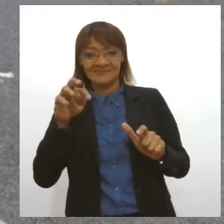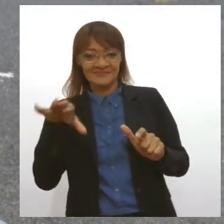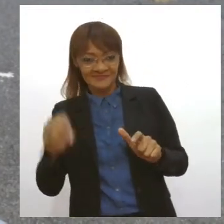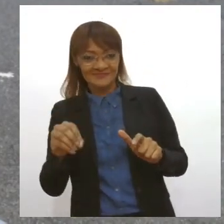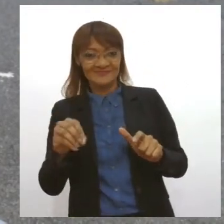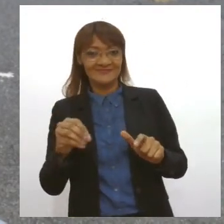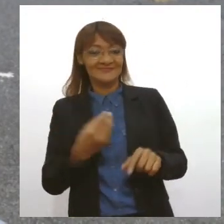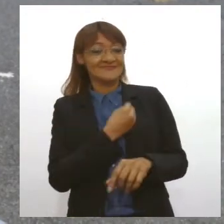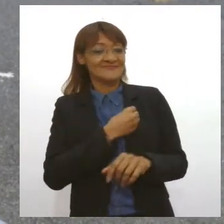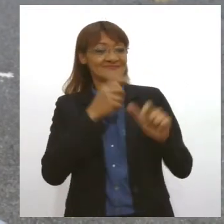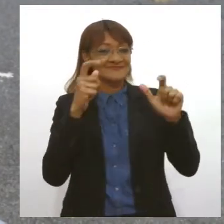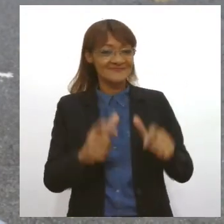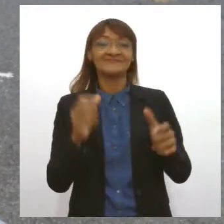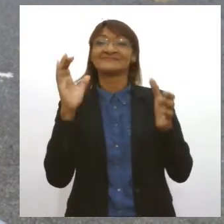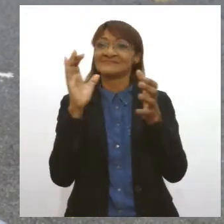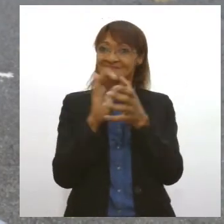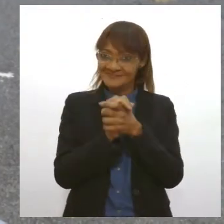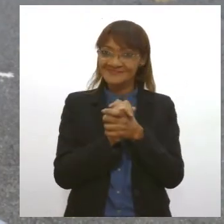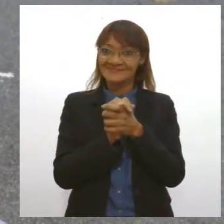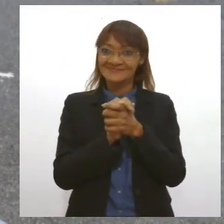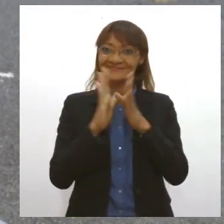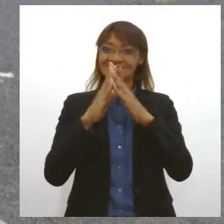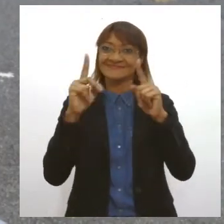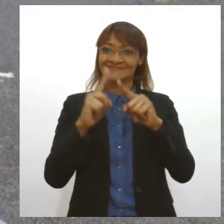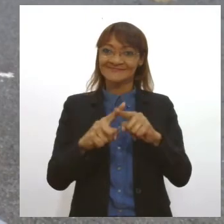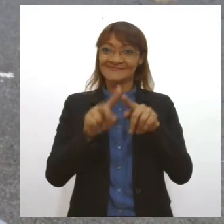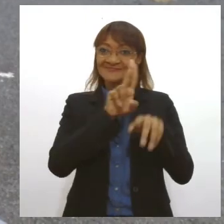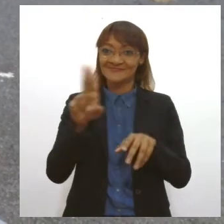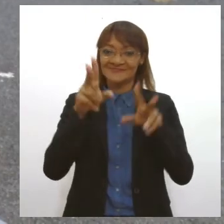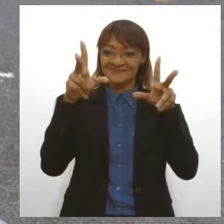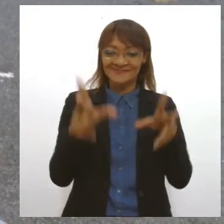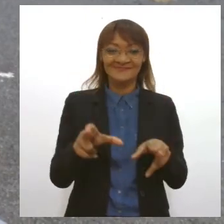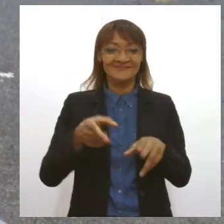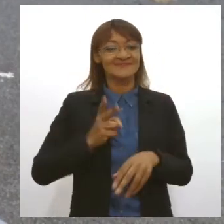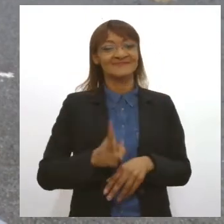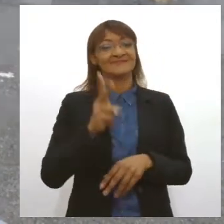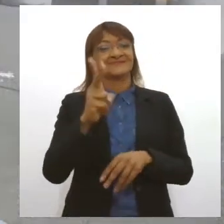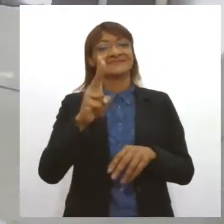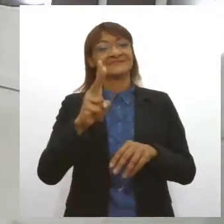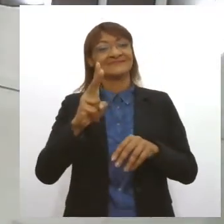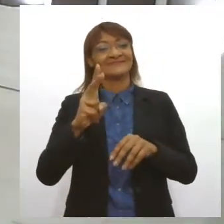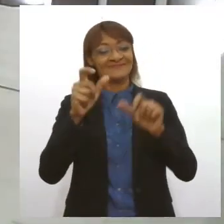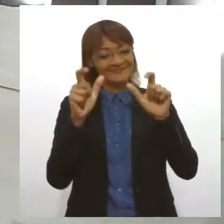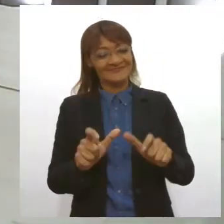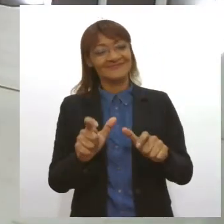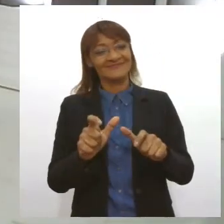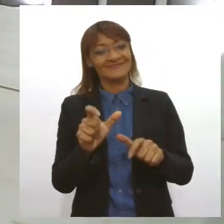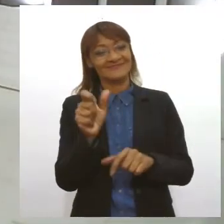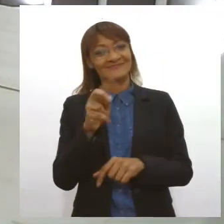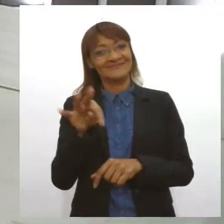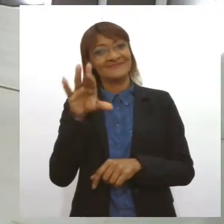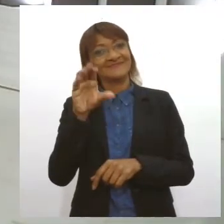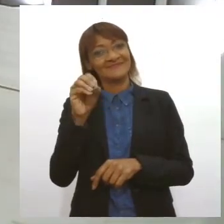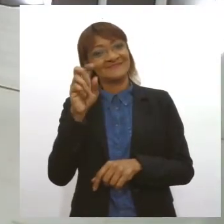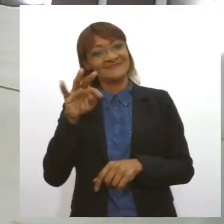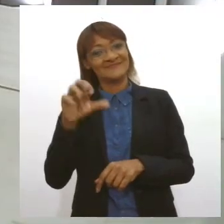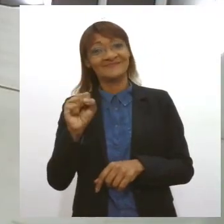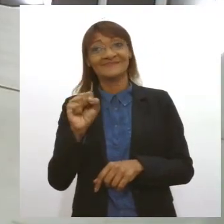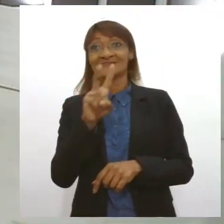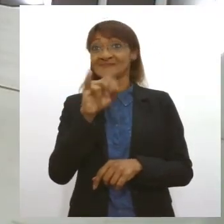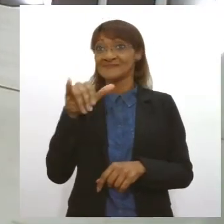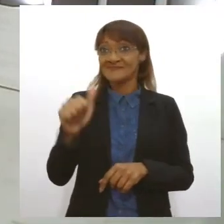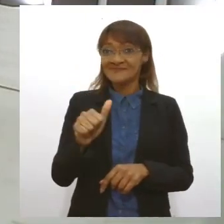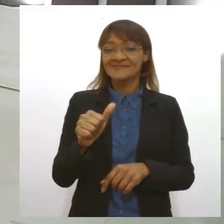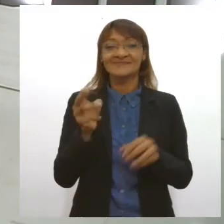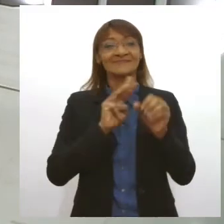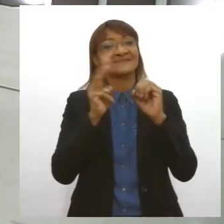Antônio, casei na igreja de Santo Antônio e continuo no Santo Antônio. Viva Santo Antônio! O Jornal